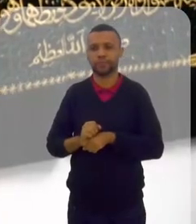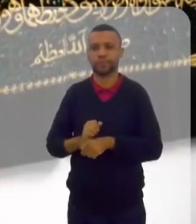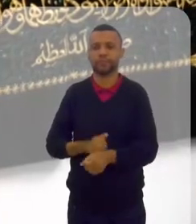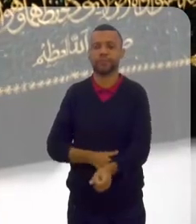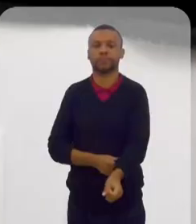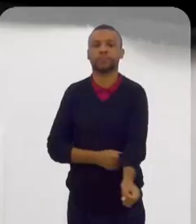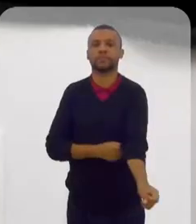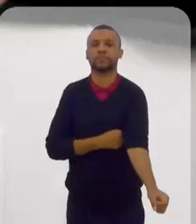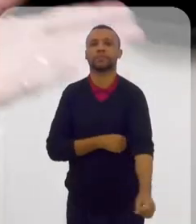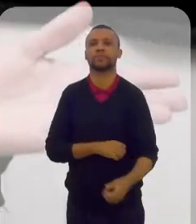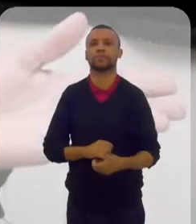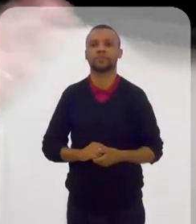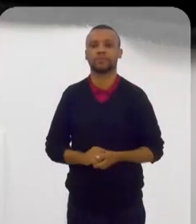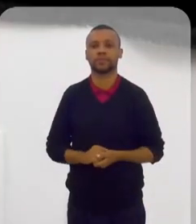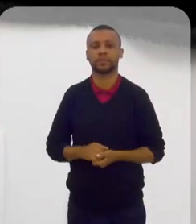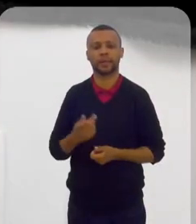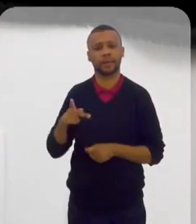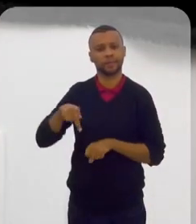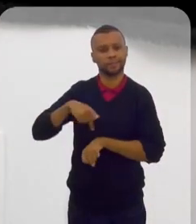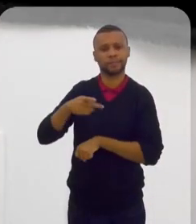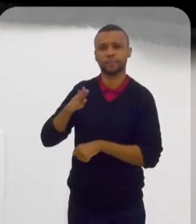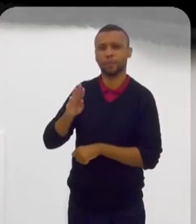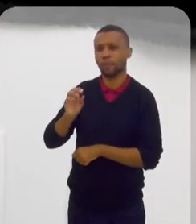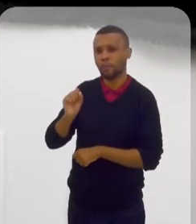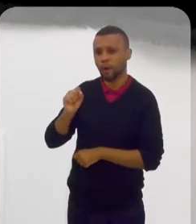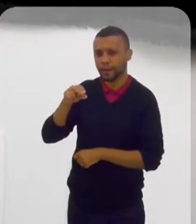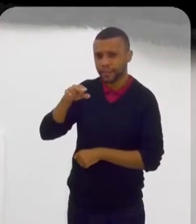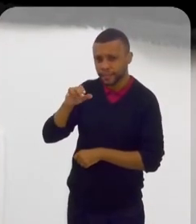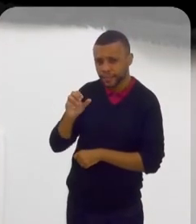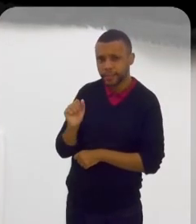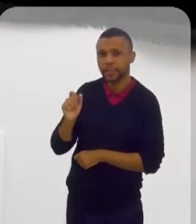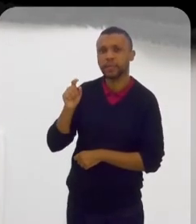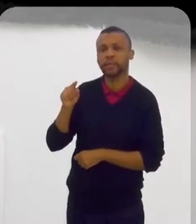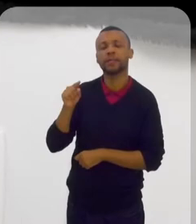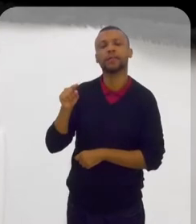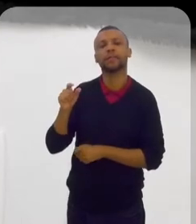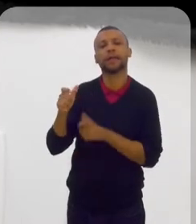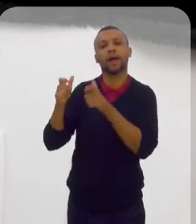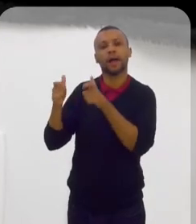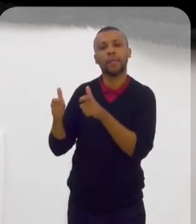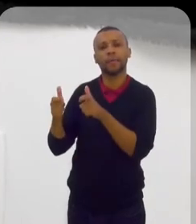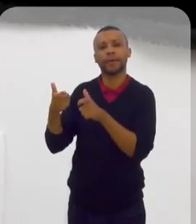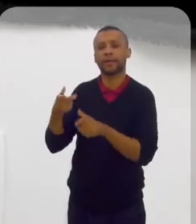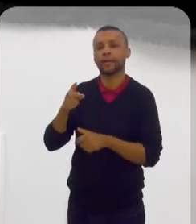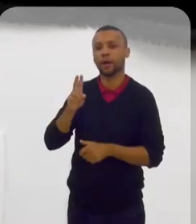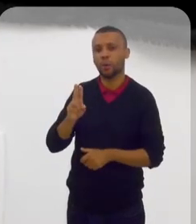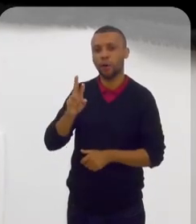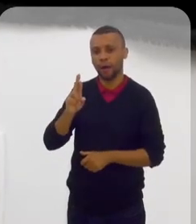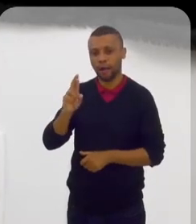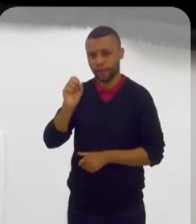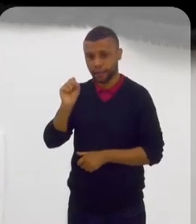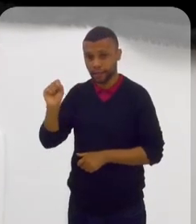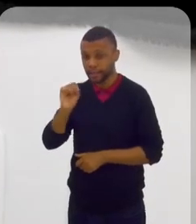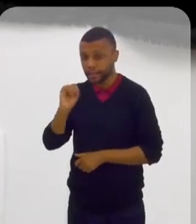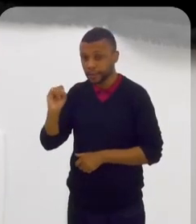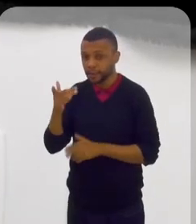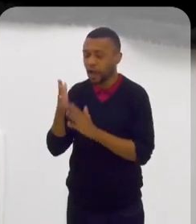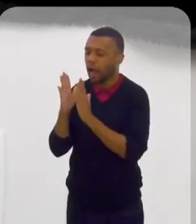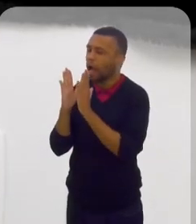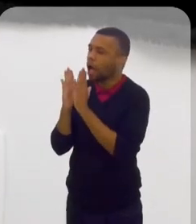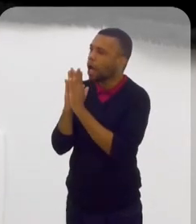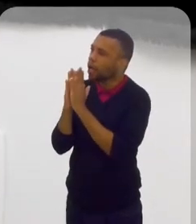rejabe. Exatamente. Na própria Bosnia, na época que pertencia à União Soviética, era o comunismo, né? Se você